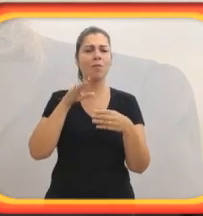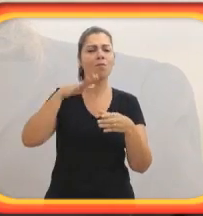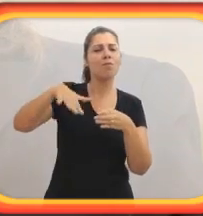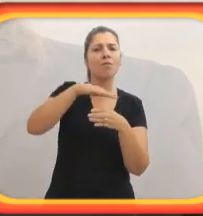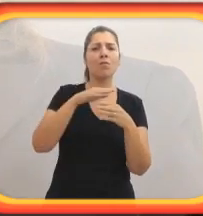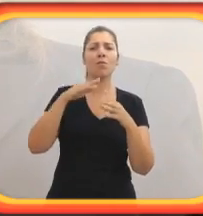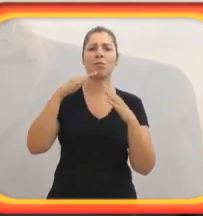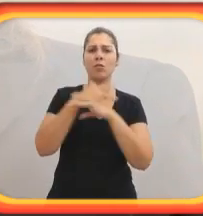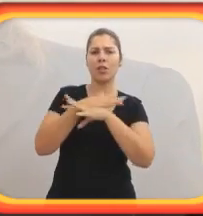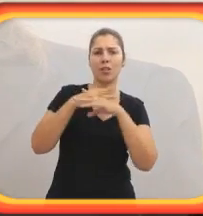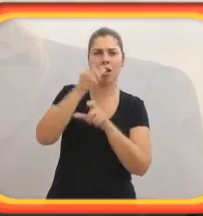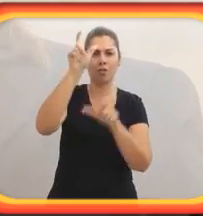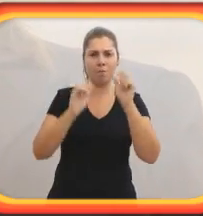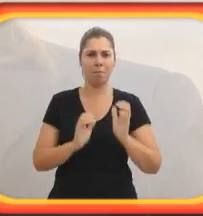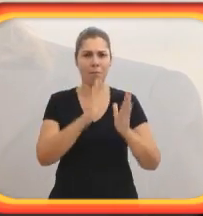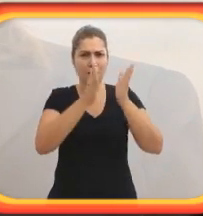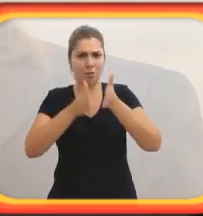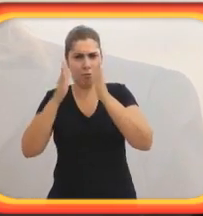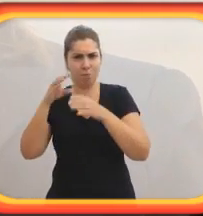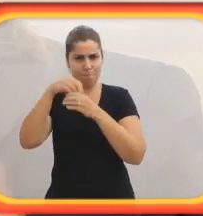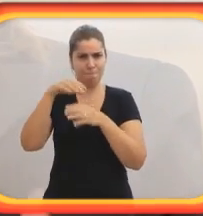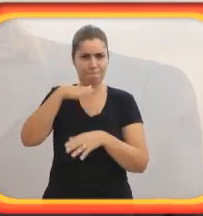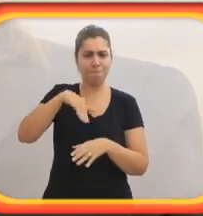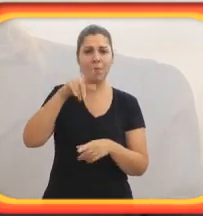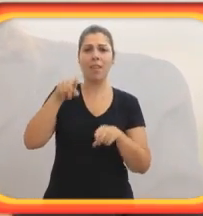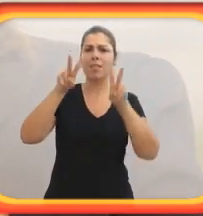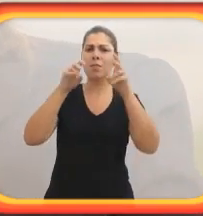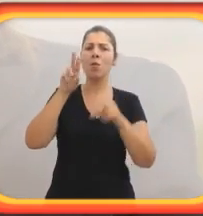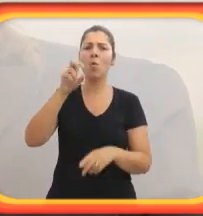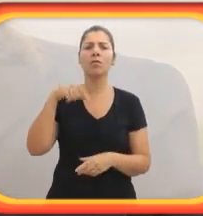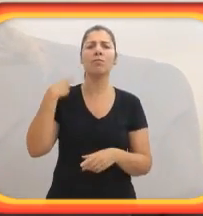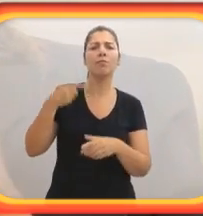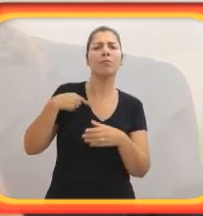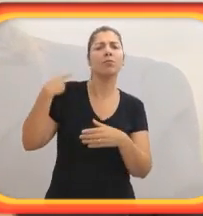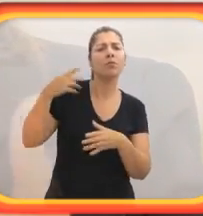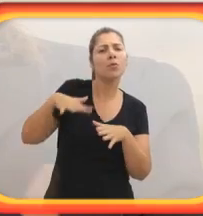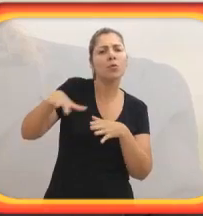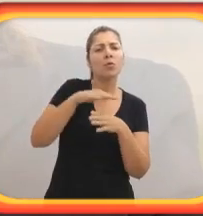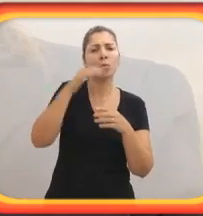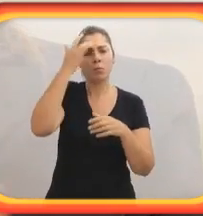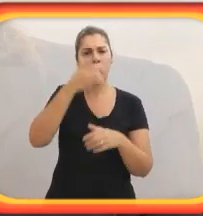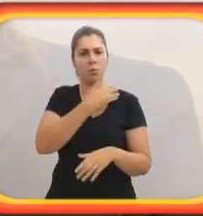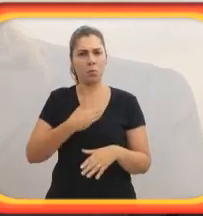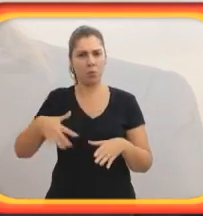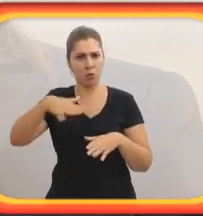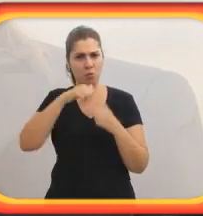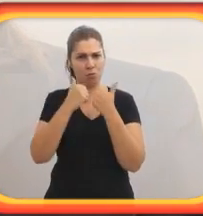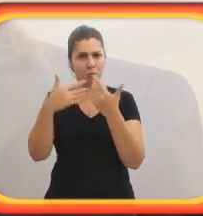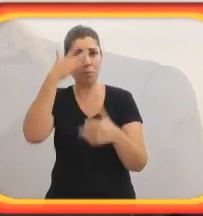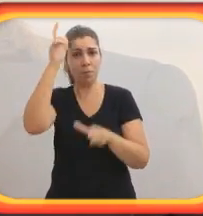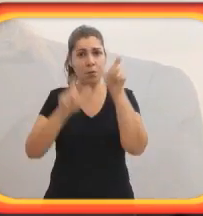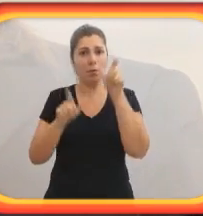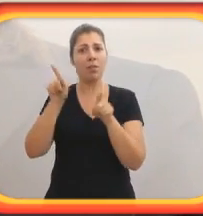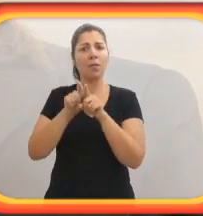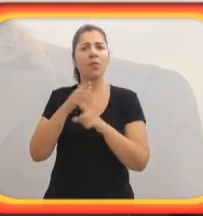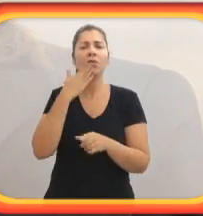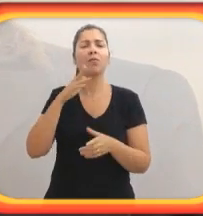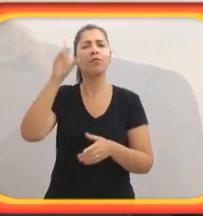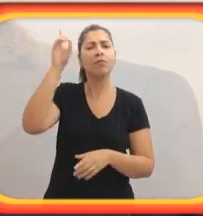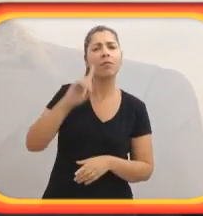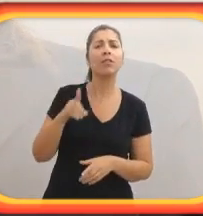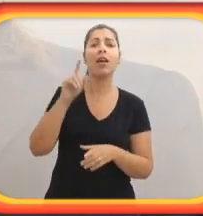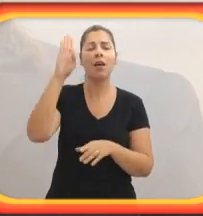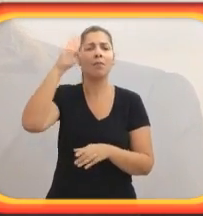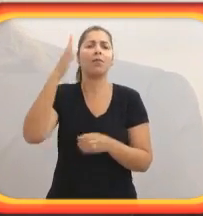trabalhamos, por exemplo, com o tema da mobilidade urbana, com o tema do uso e da manutenção do espaço público. Para as pessoas